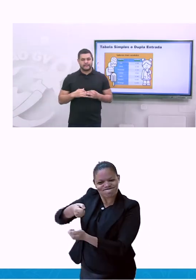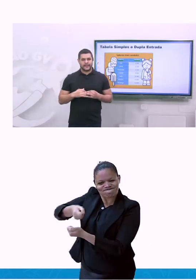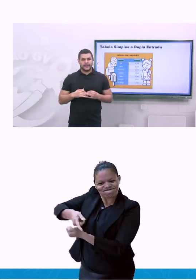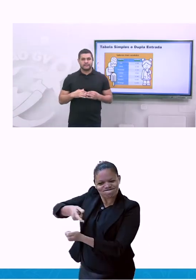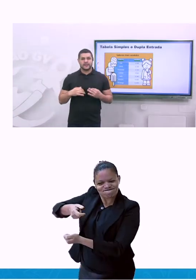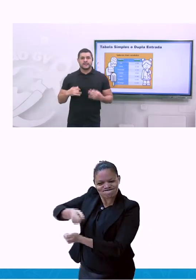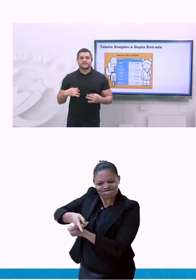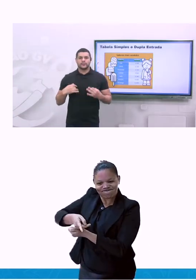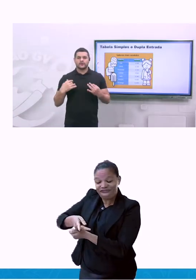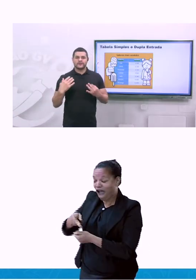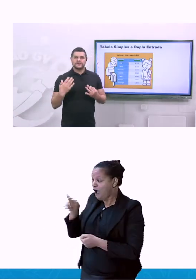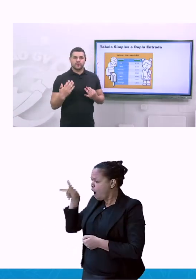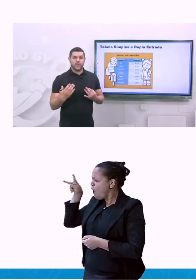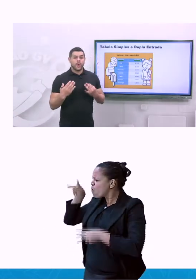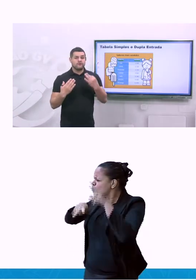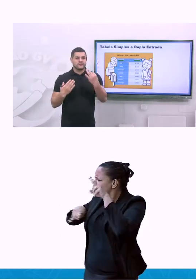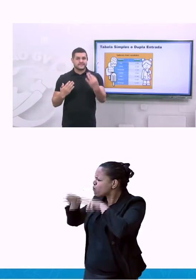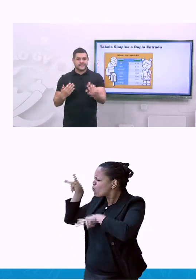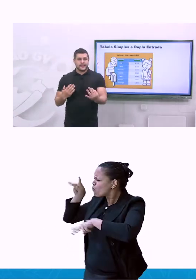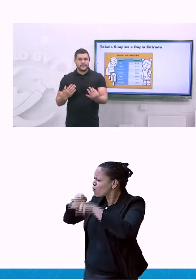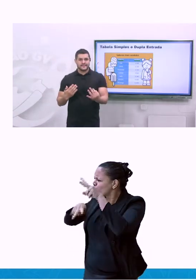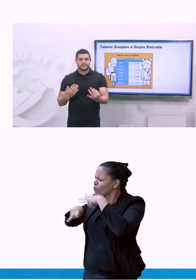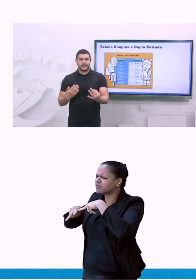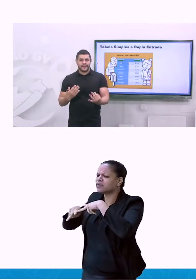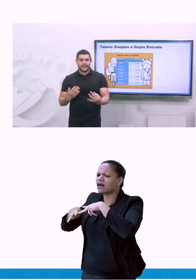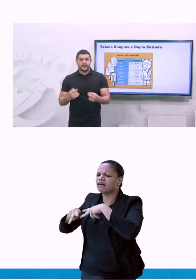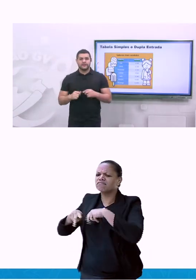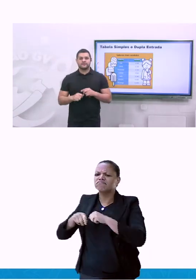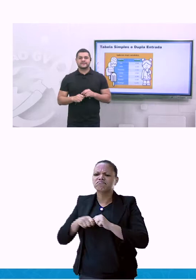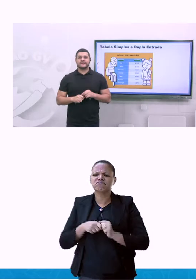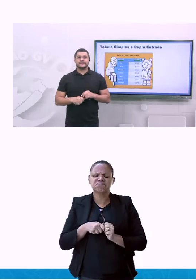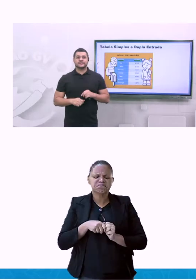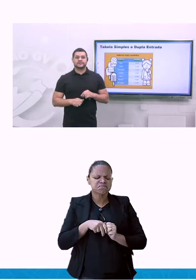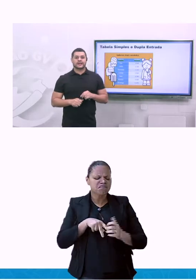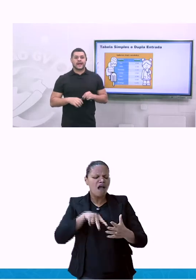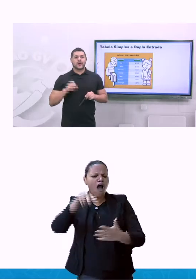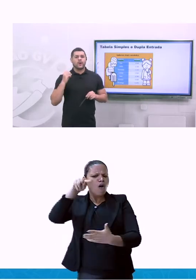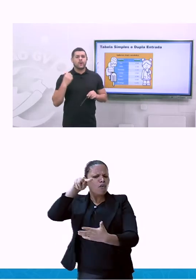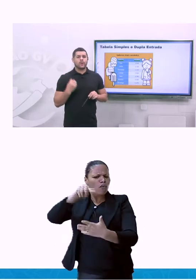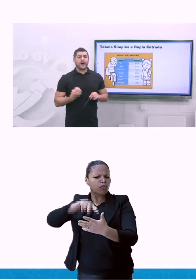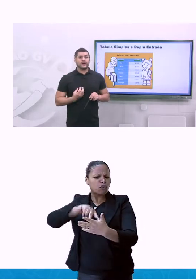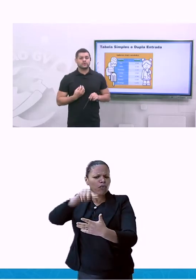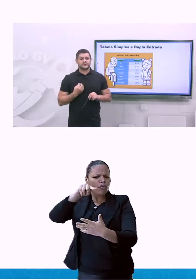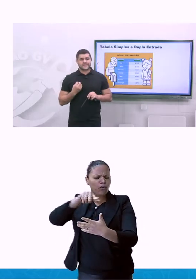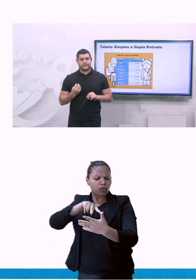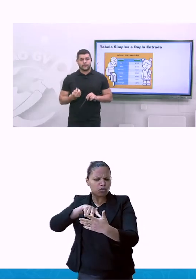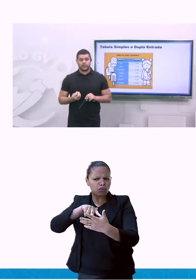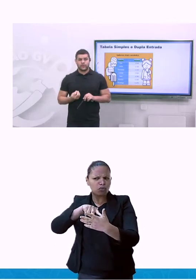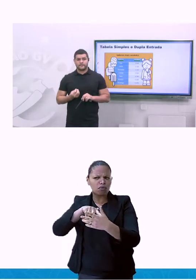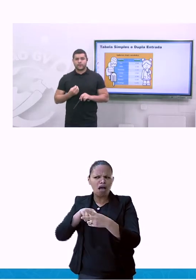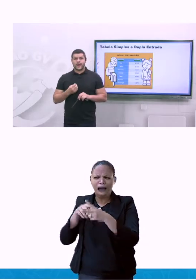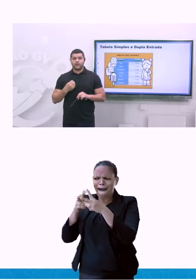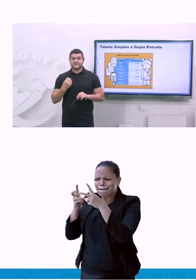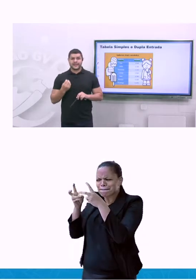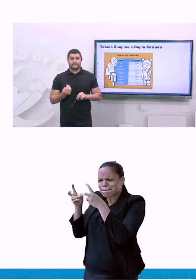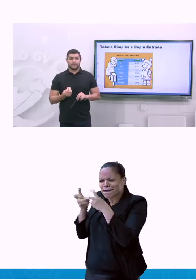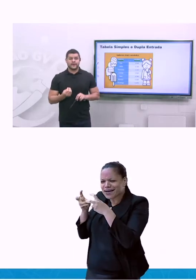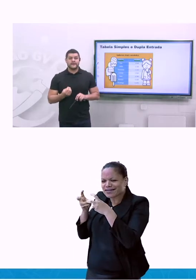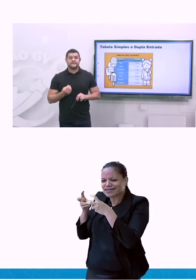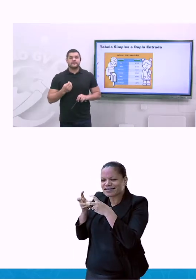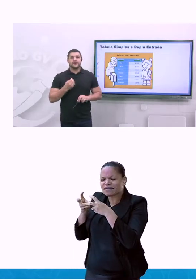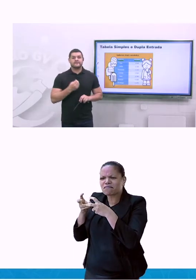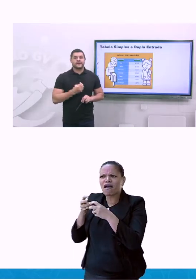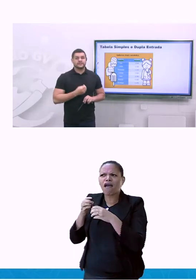essa tabela, se o professor ou você mesmo lê, você vai identificar qual o sabor, qual o